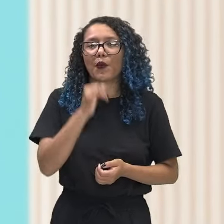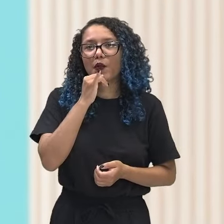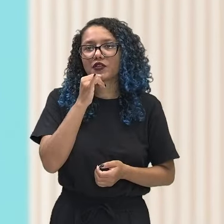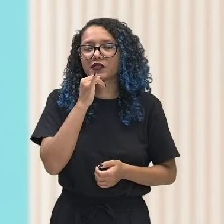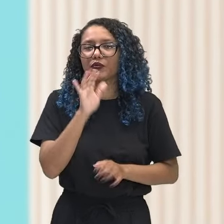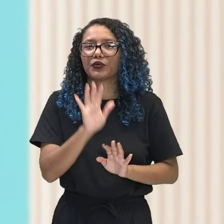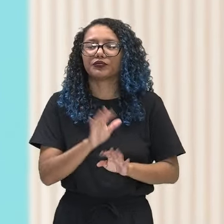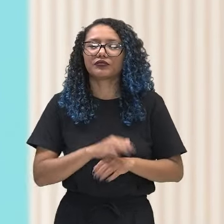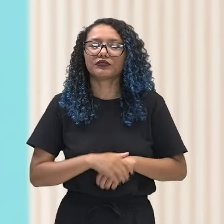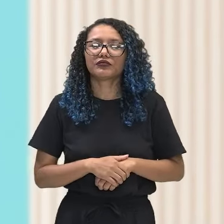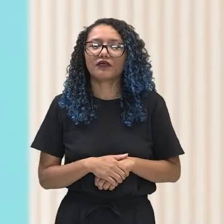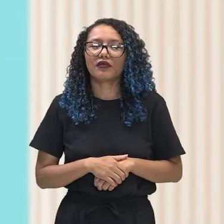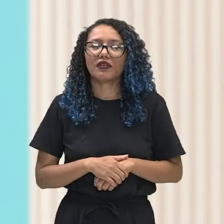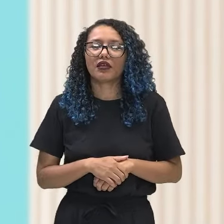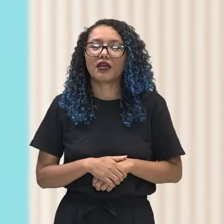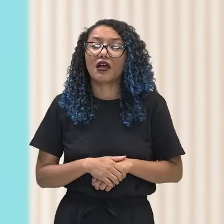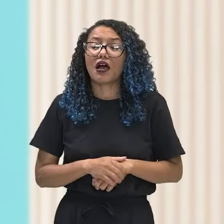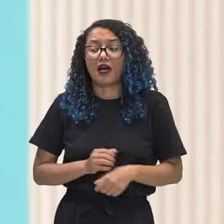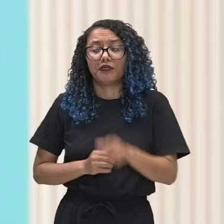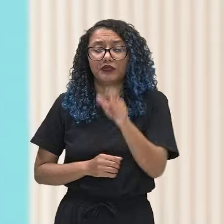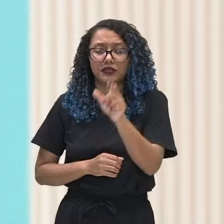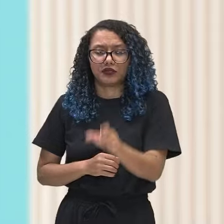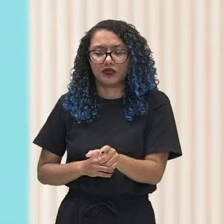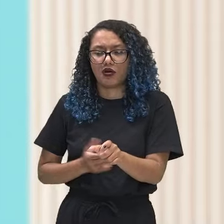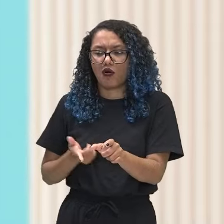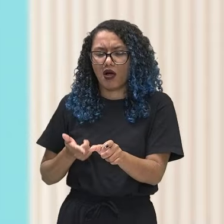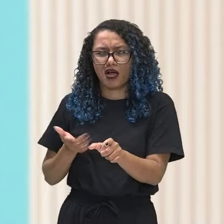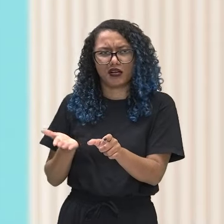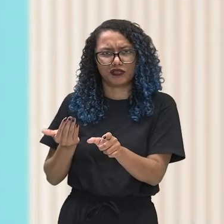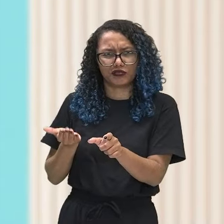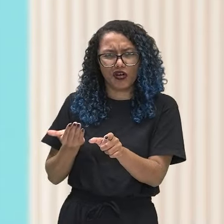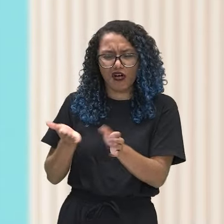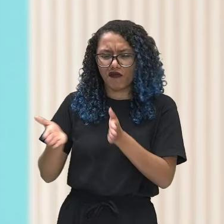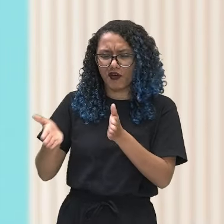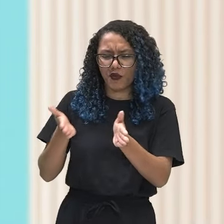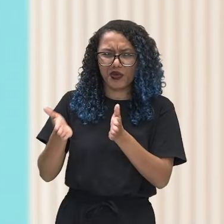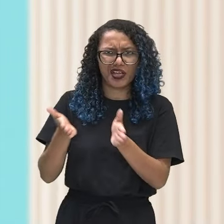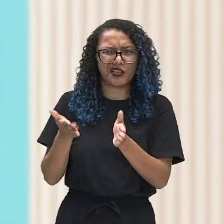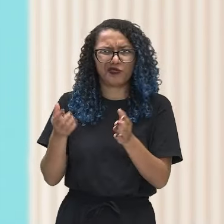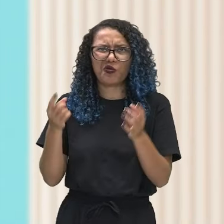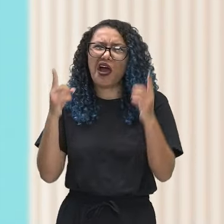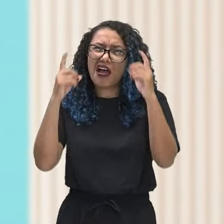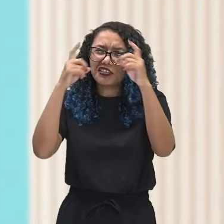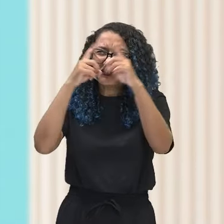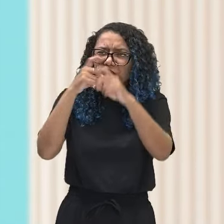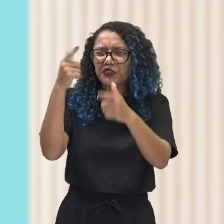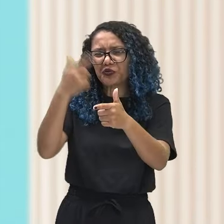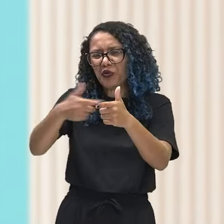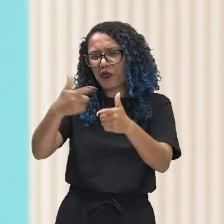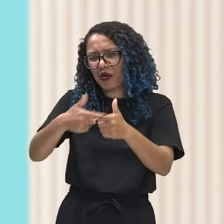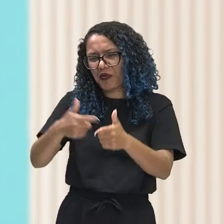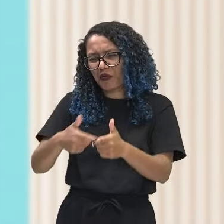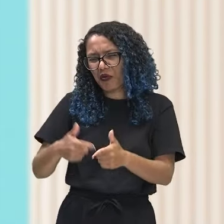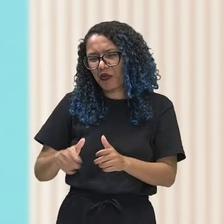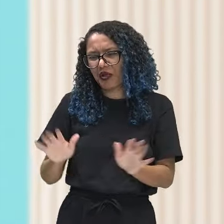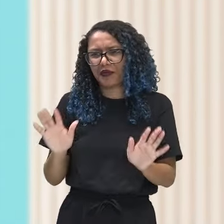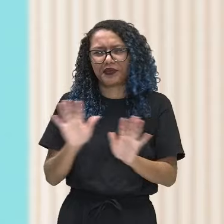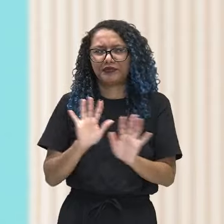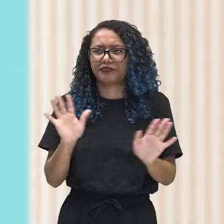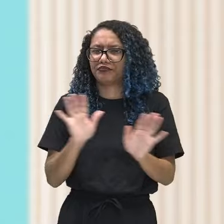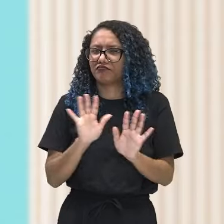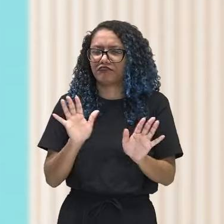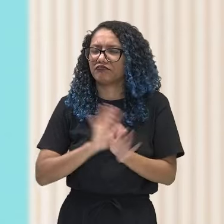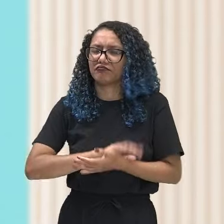tenha que ser visto como uma fase problemática, que é uma fase somente